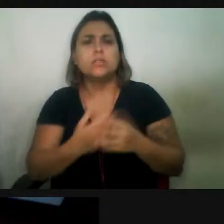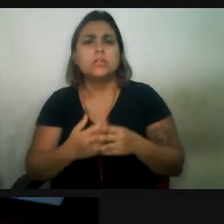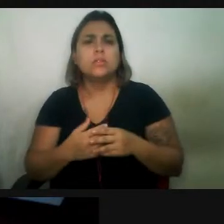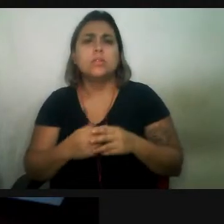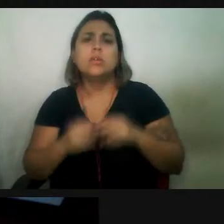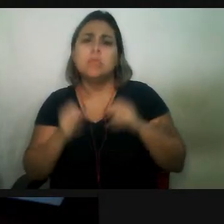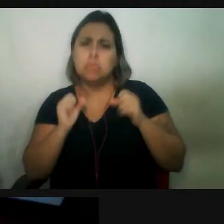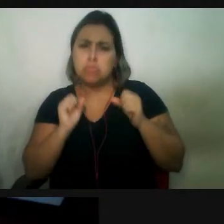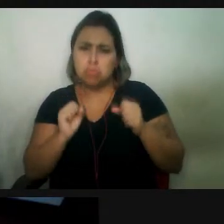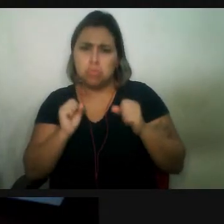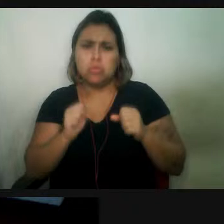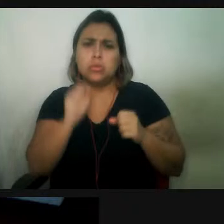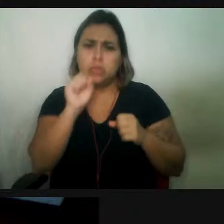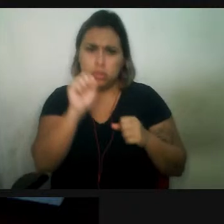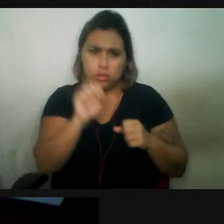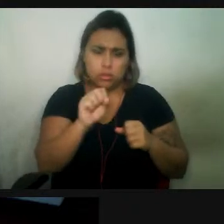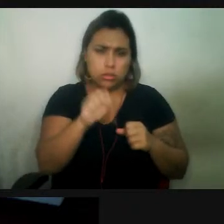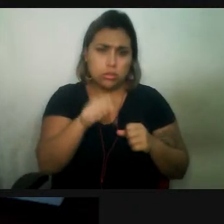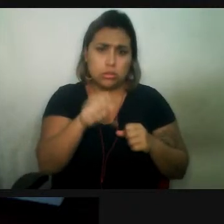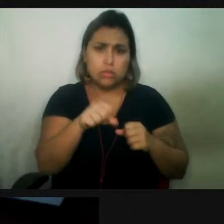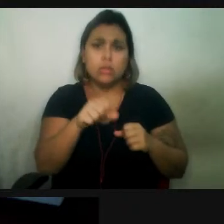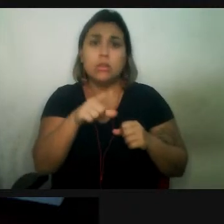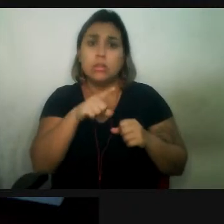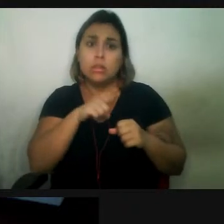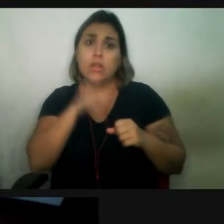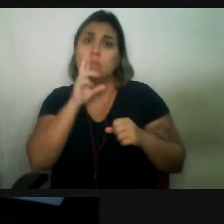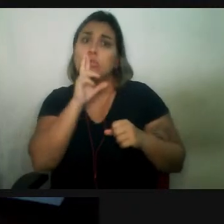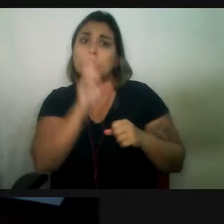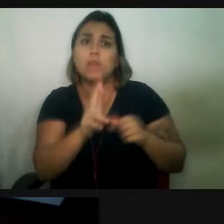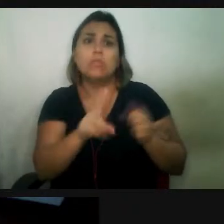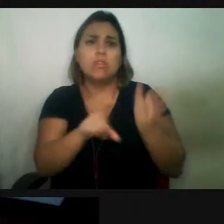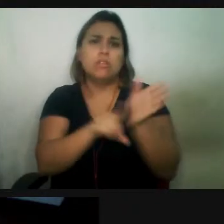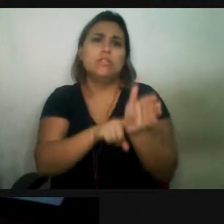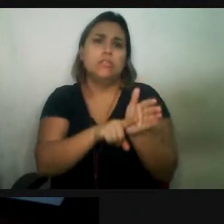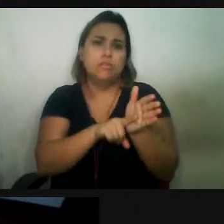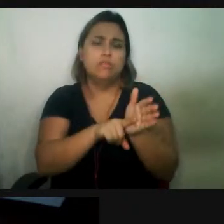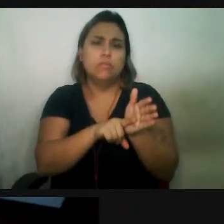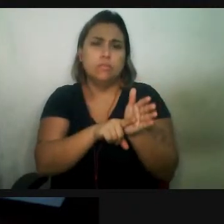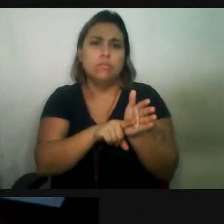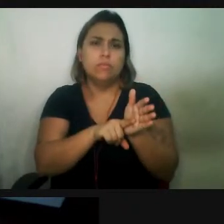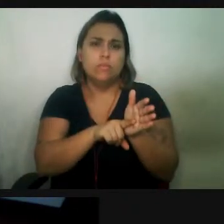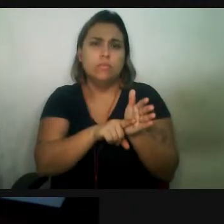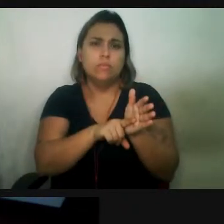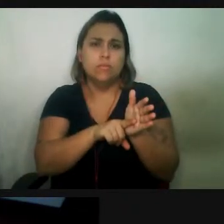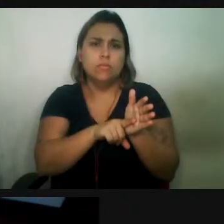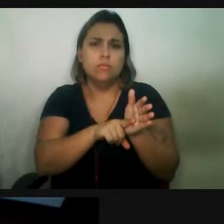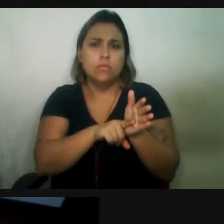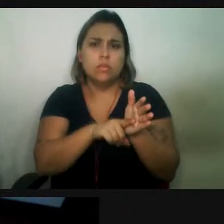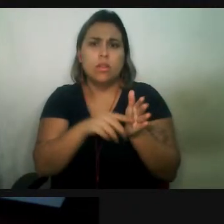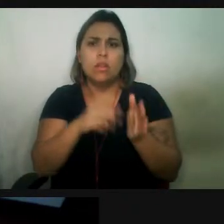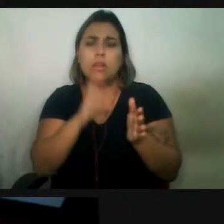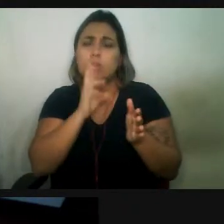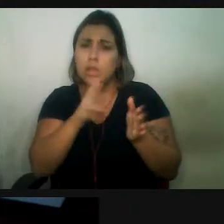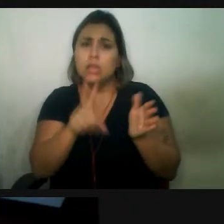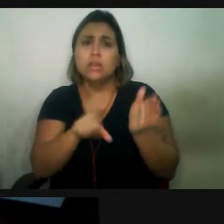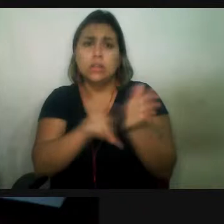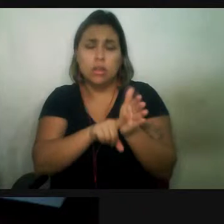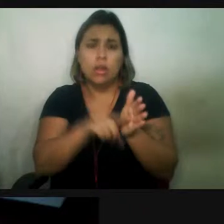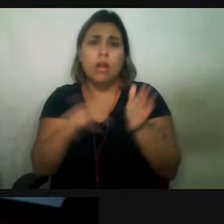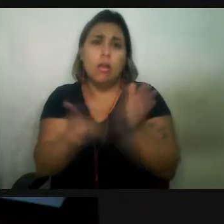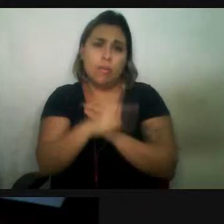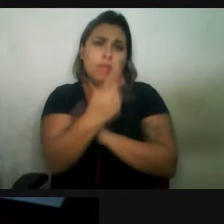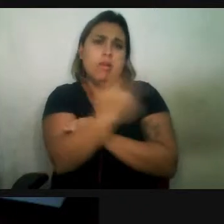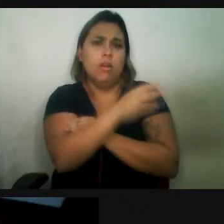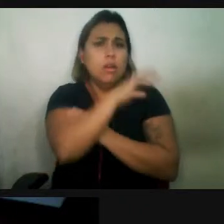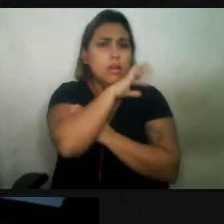pode sim trazer efeitos negativos, né, consequências negativas para esses animais, inclusive, né, comportamento